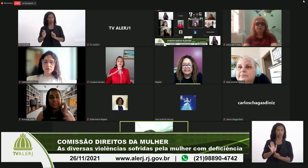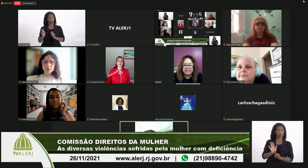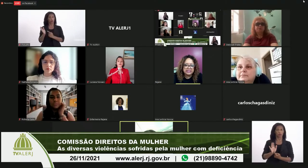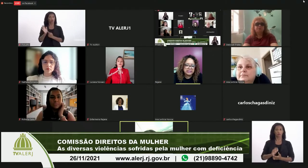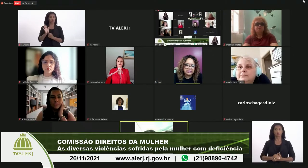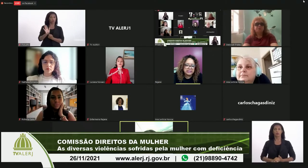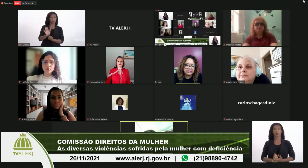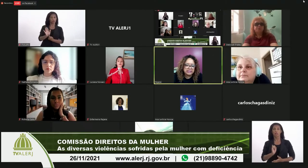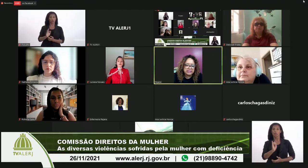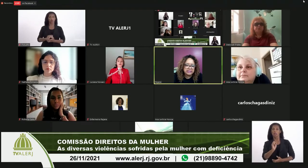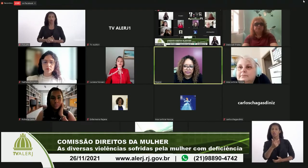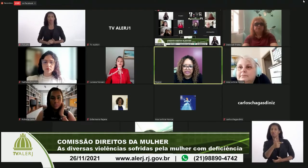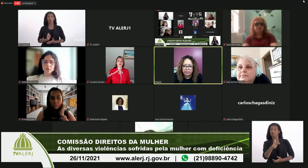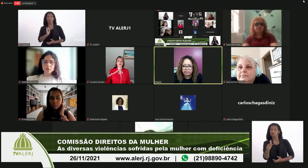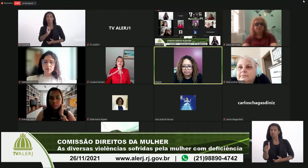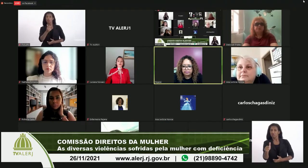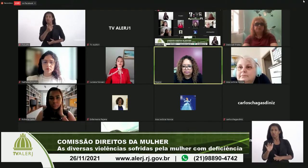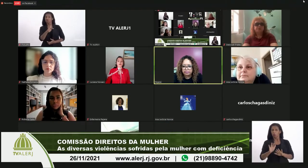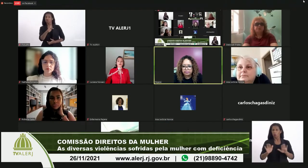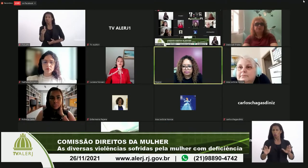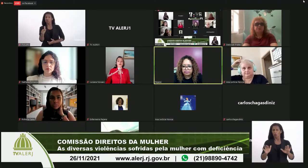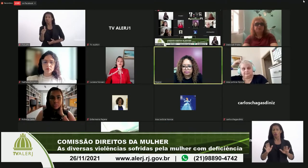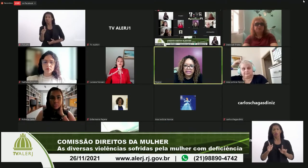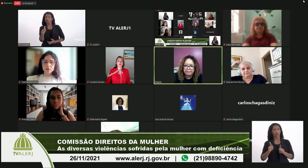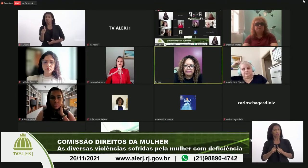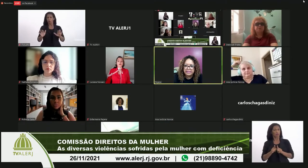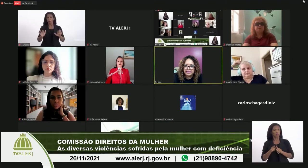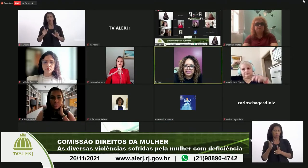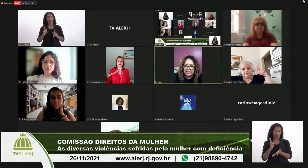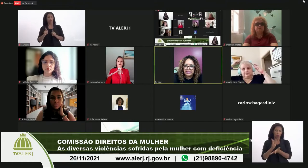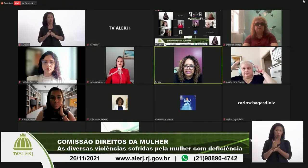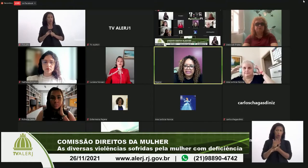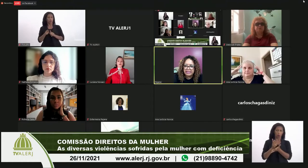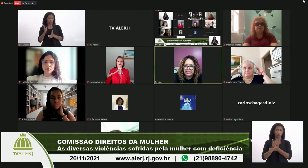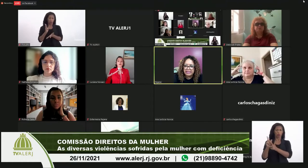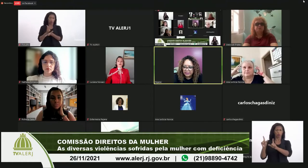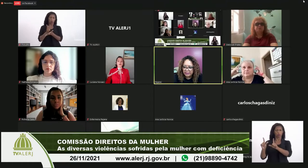E se não tiver, a gente vai também compor aqui a mesa, tá?